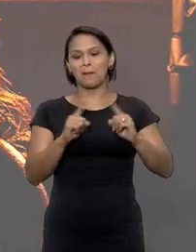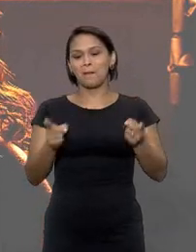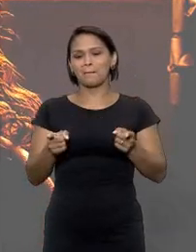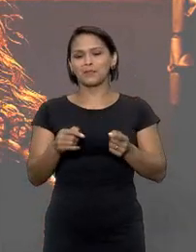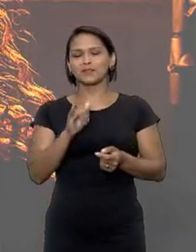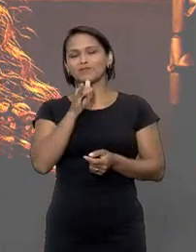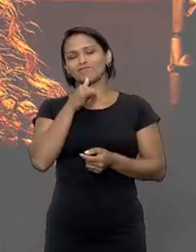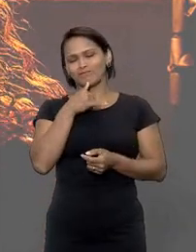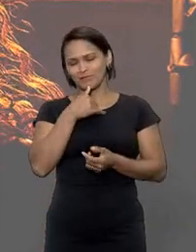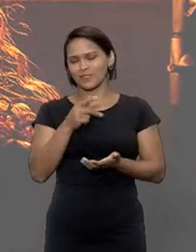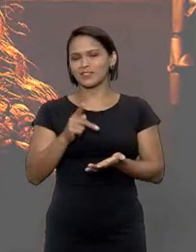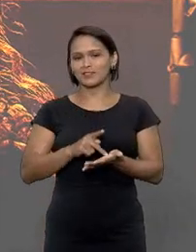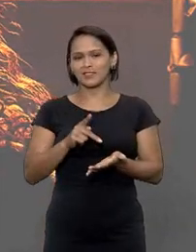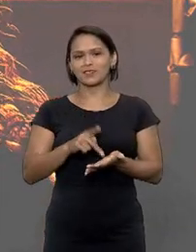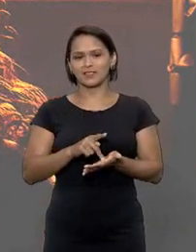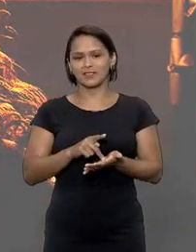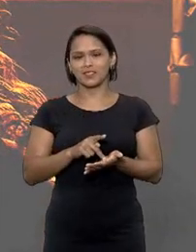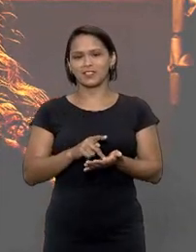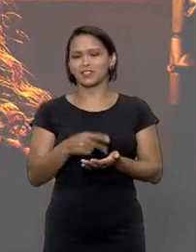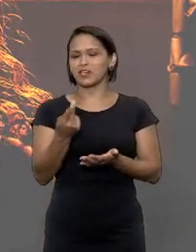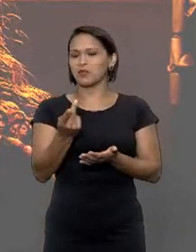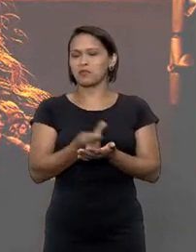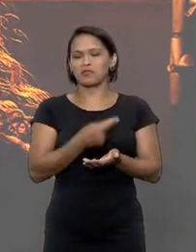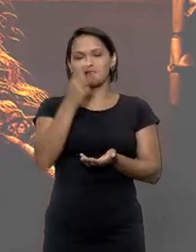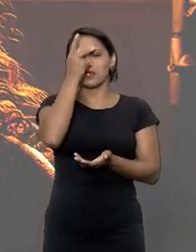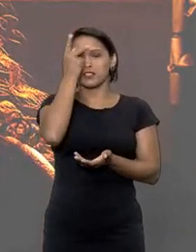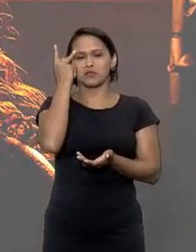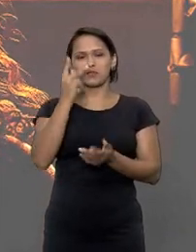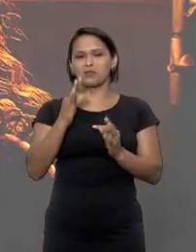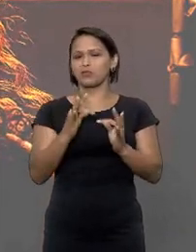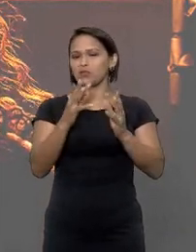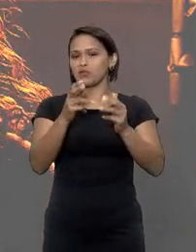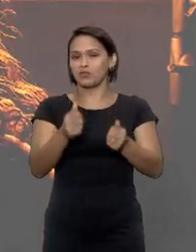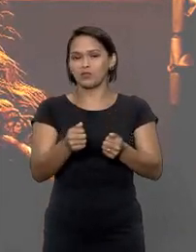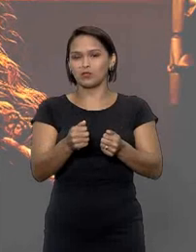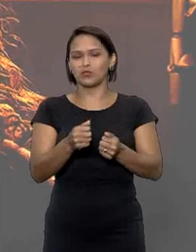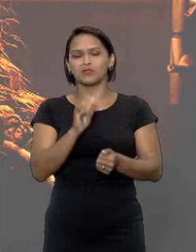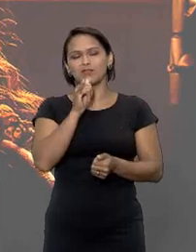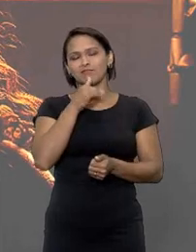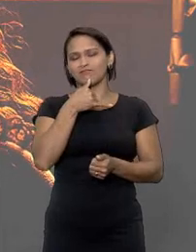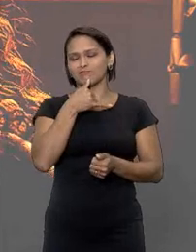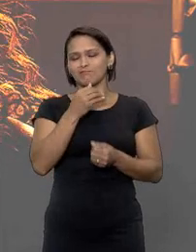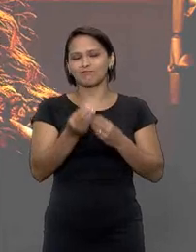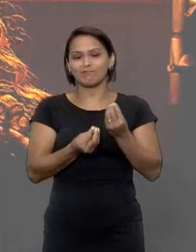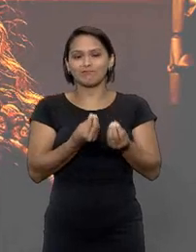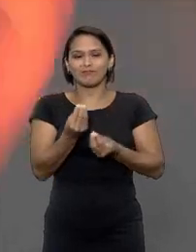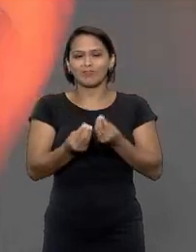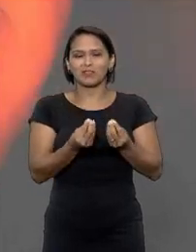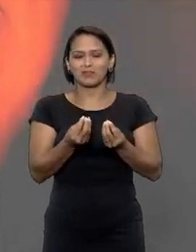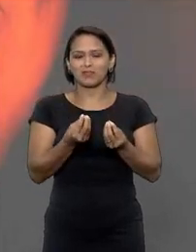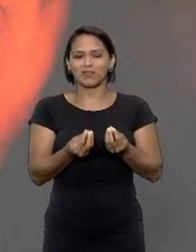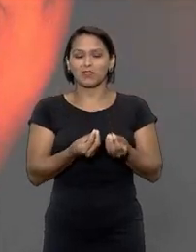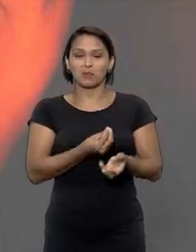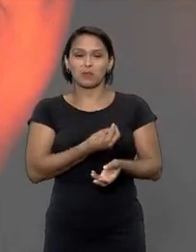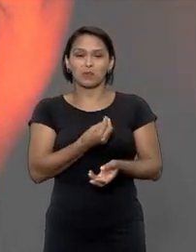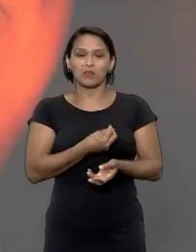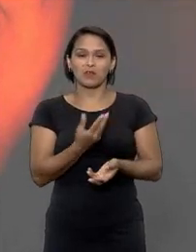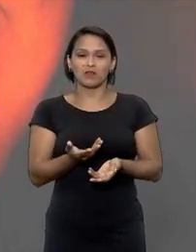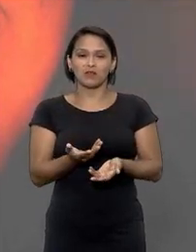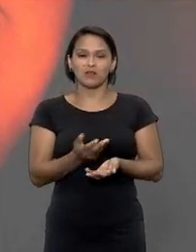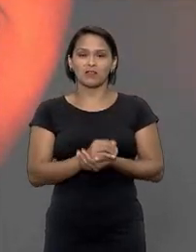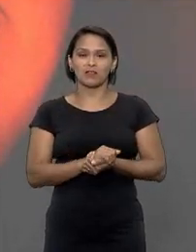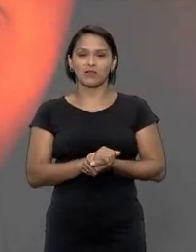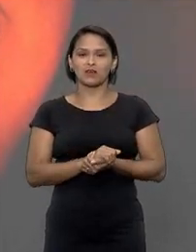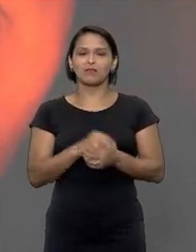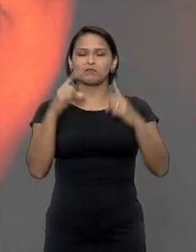mas infelizmente é triste não tem que dizer que é